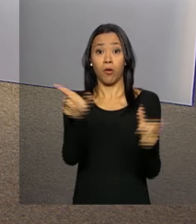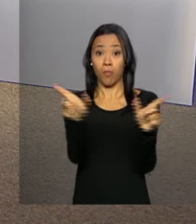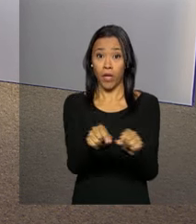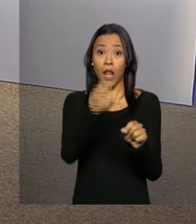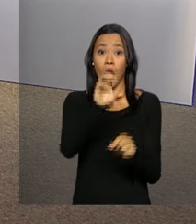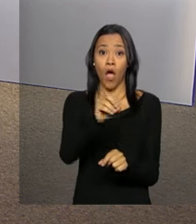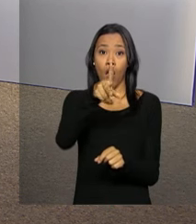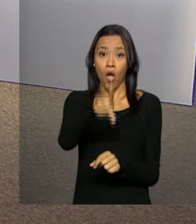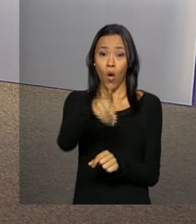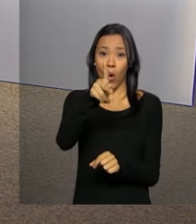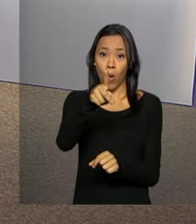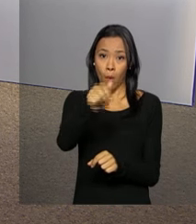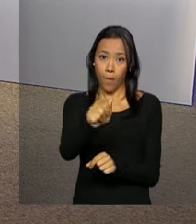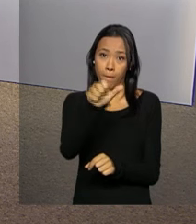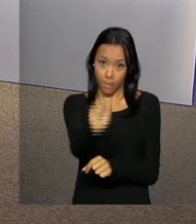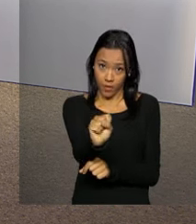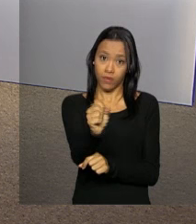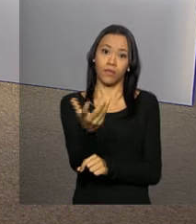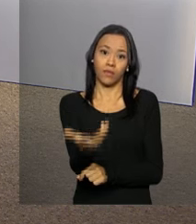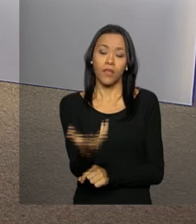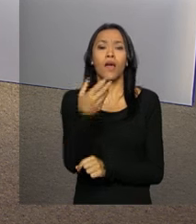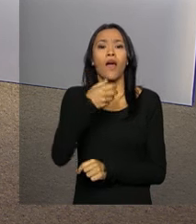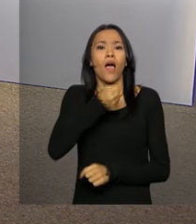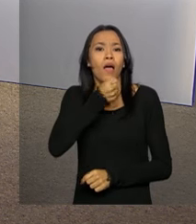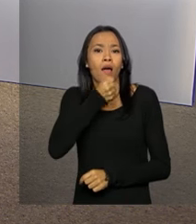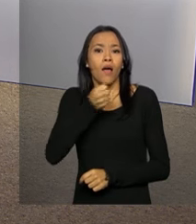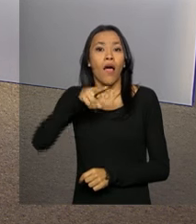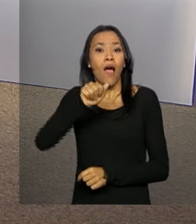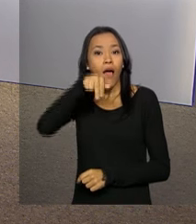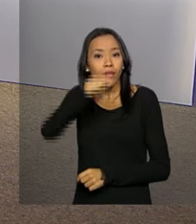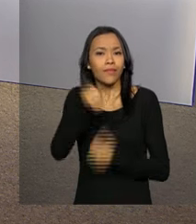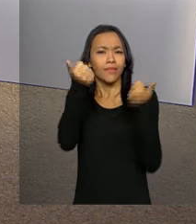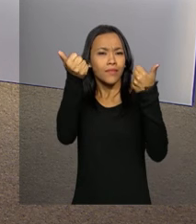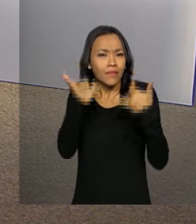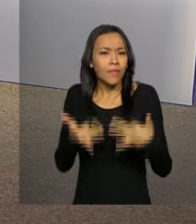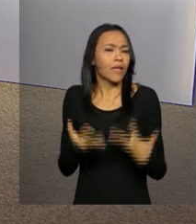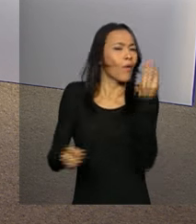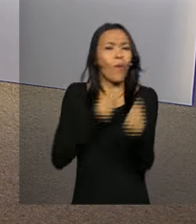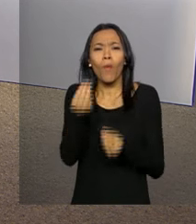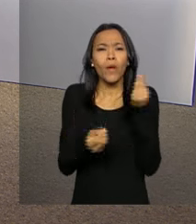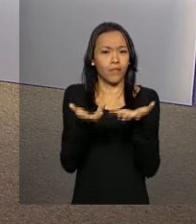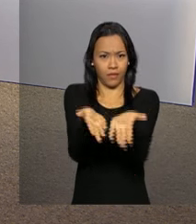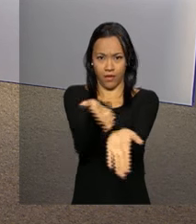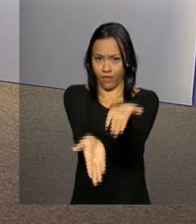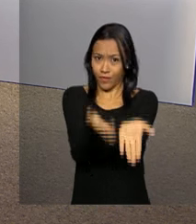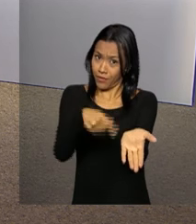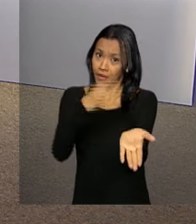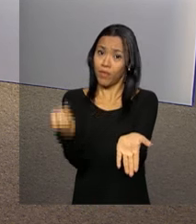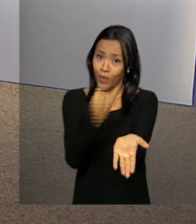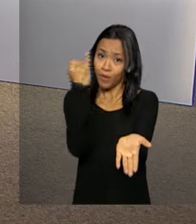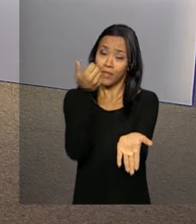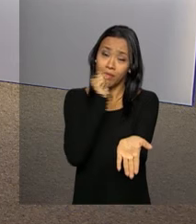OPAS, a Organização Pan-Americana de Saúde. A repórter Ana Gabriela Salles conta para a gente como funciona esse serviço tão importante